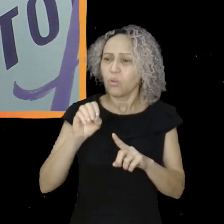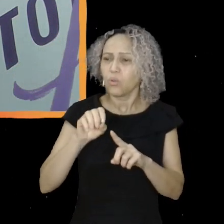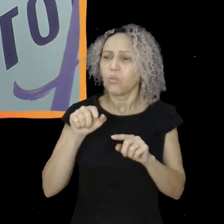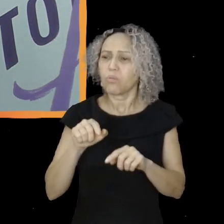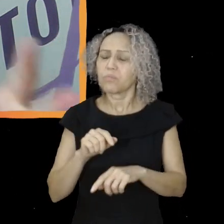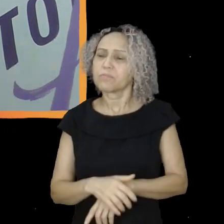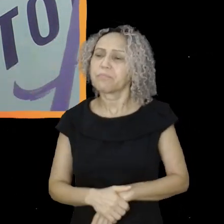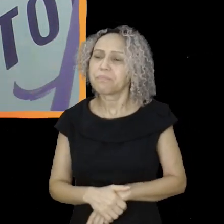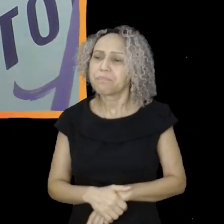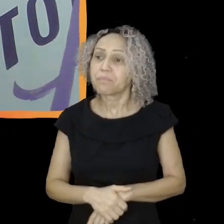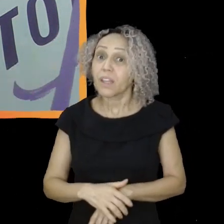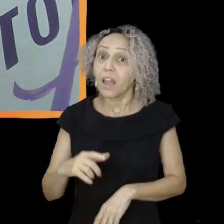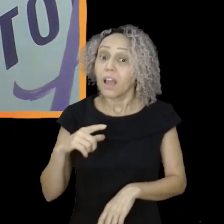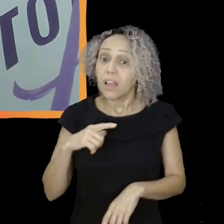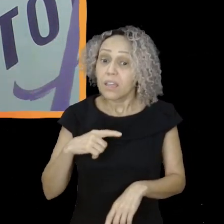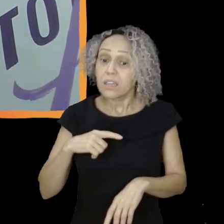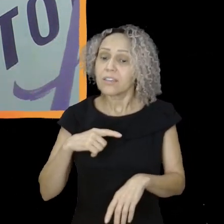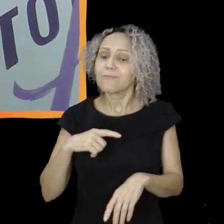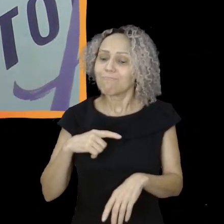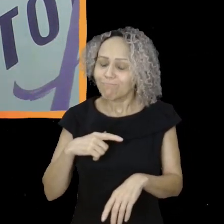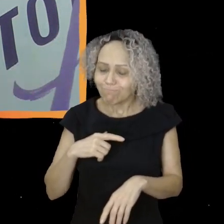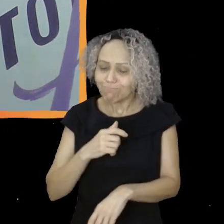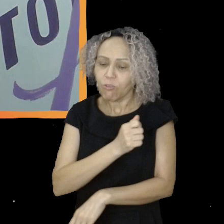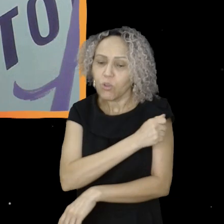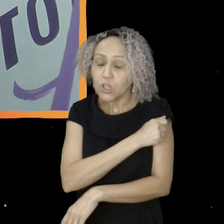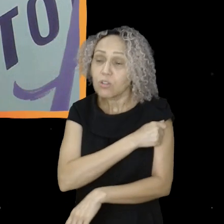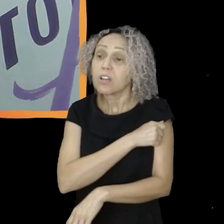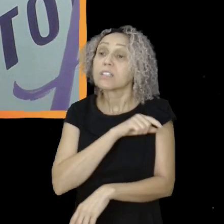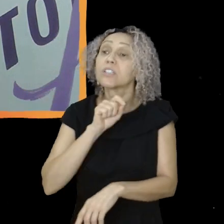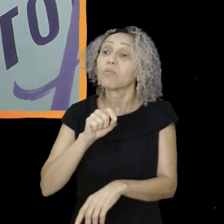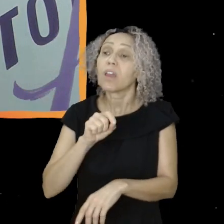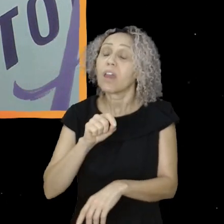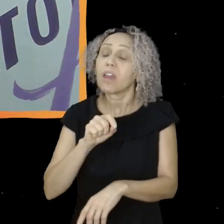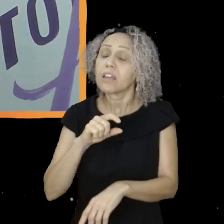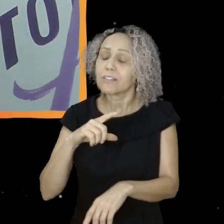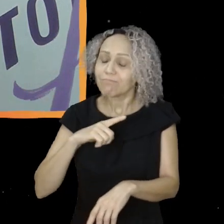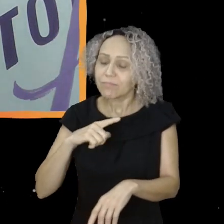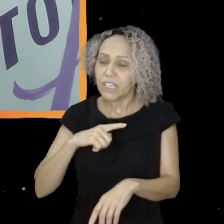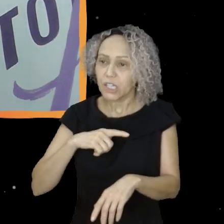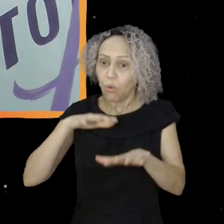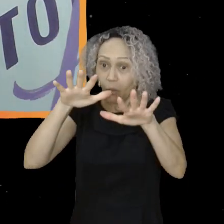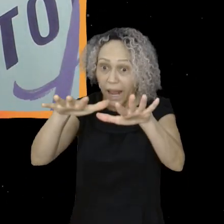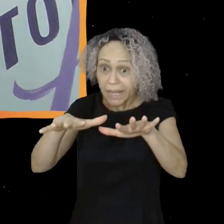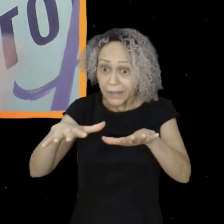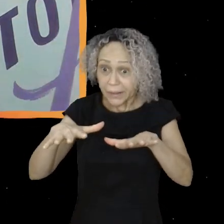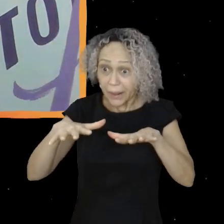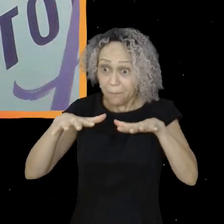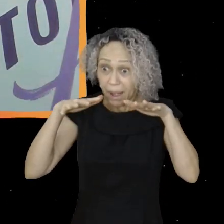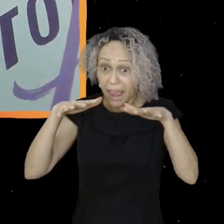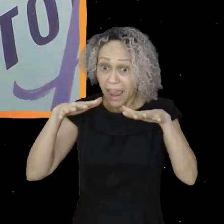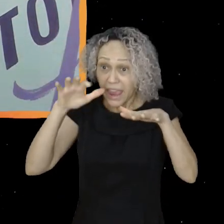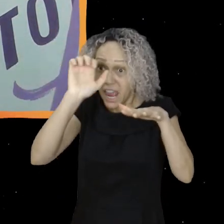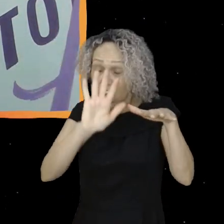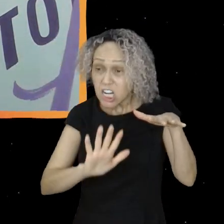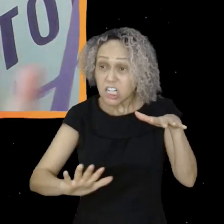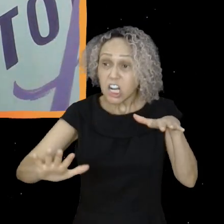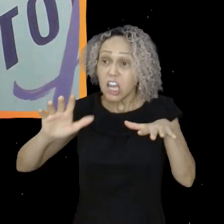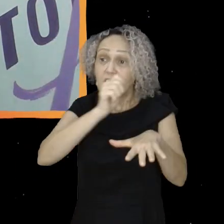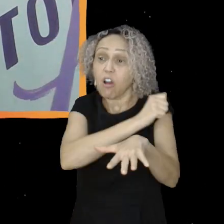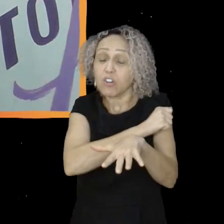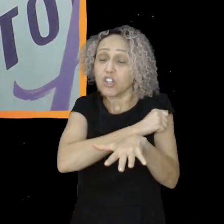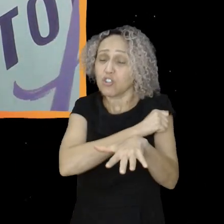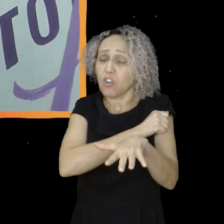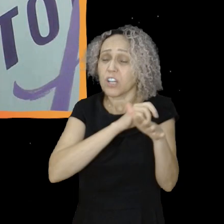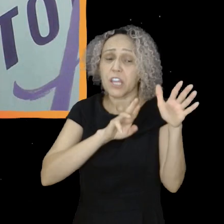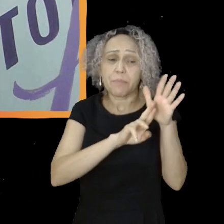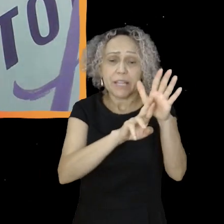ele ia ter uma assembleia dos estudantes. Ia ter uma assembleia, uma assembleia geral, assim, com vários representantes